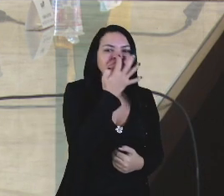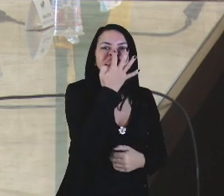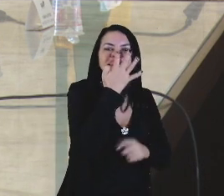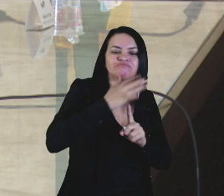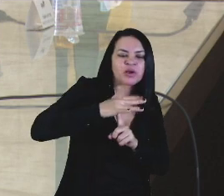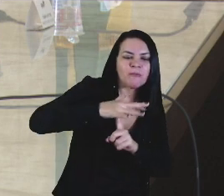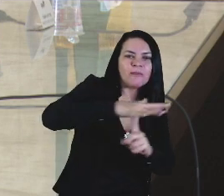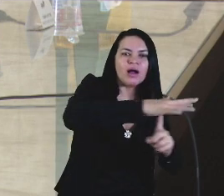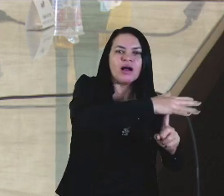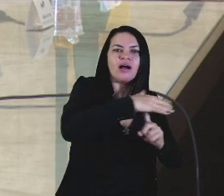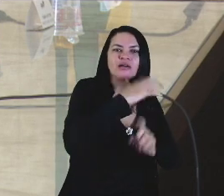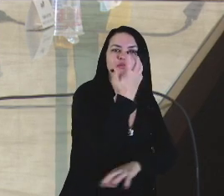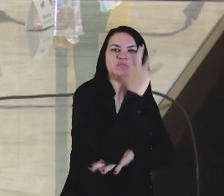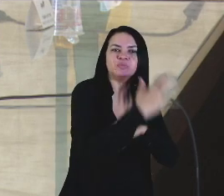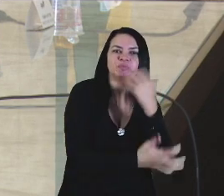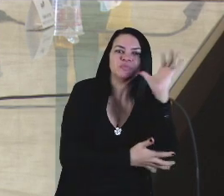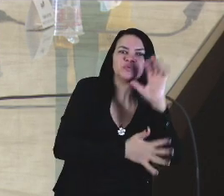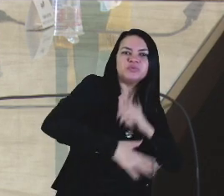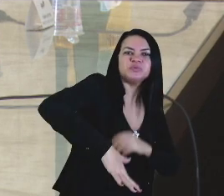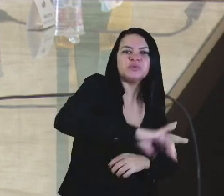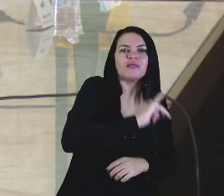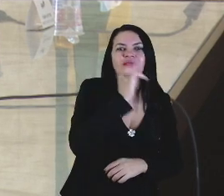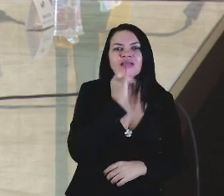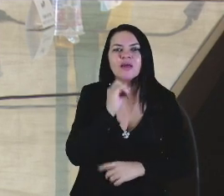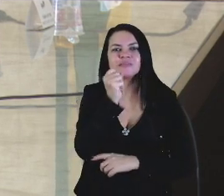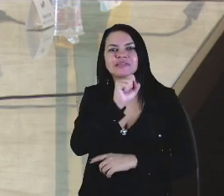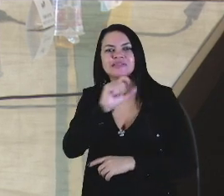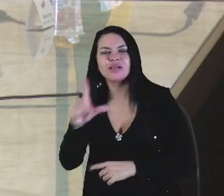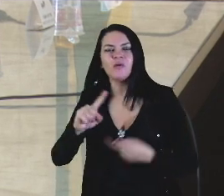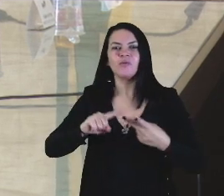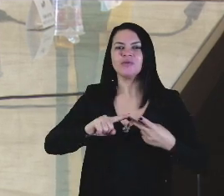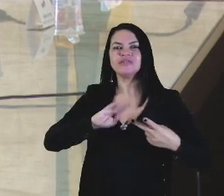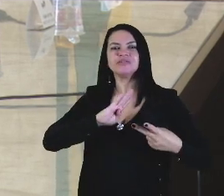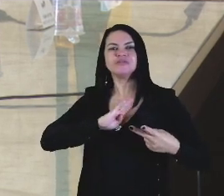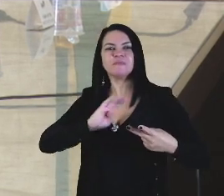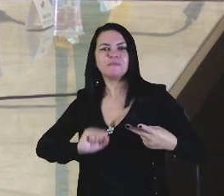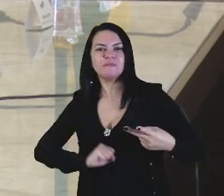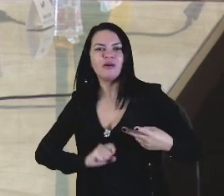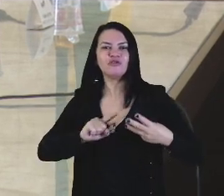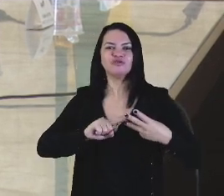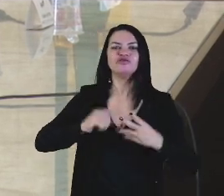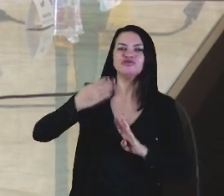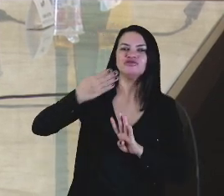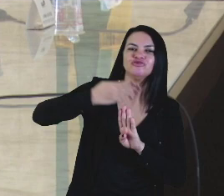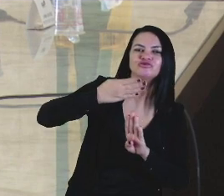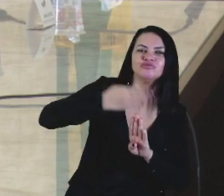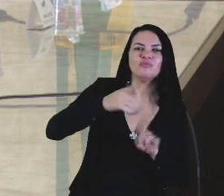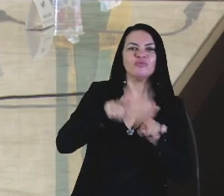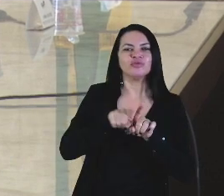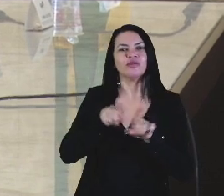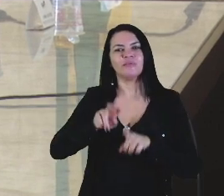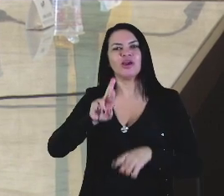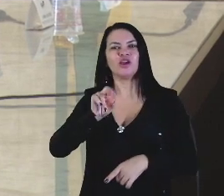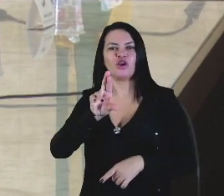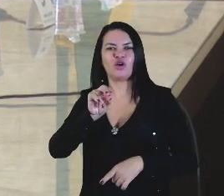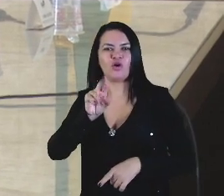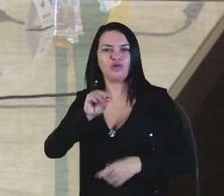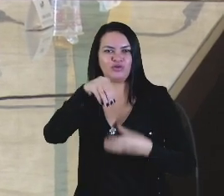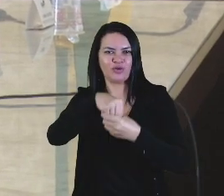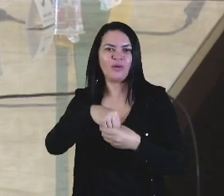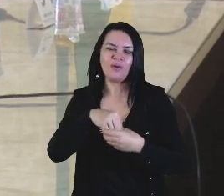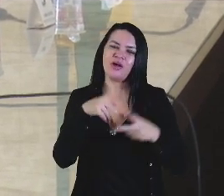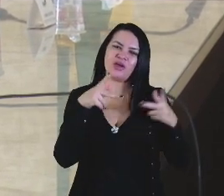exemplo de outros que tem na cidade de São Luís, de Balsas, de Timon, de Codó, e certamente Caxias mereceria receber um parque desse.